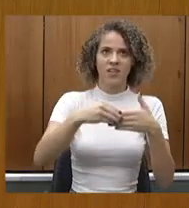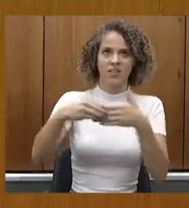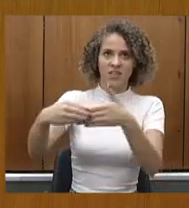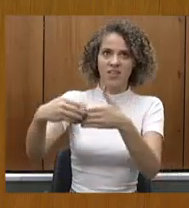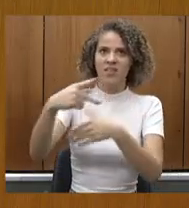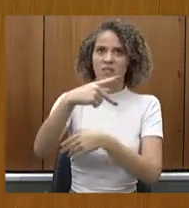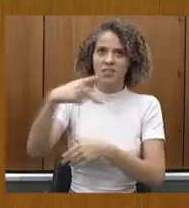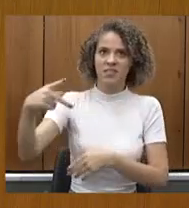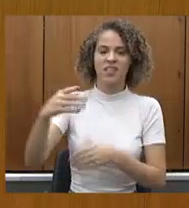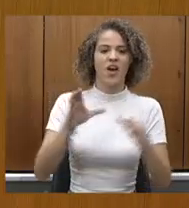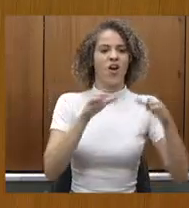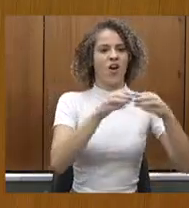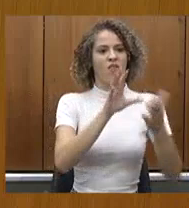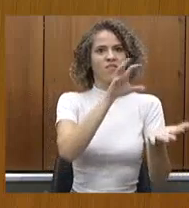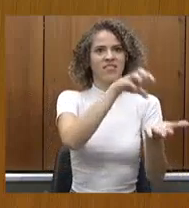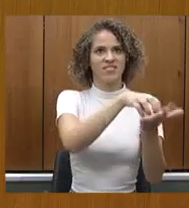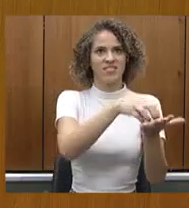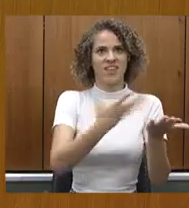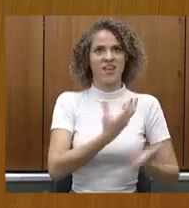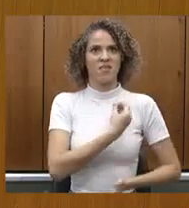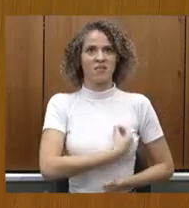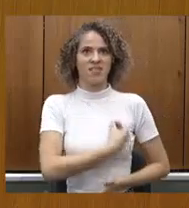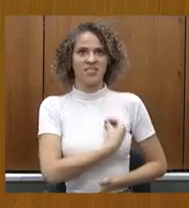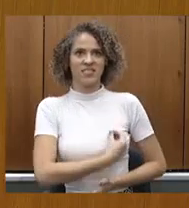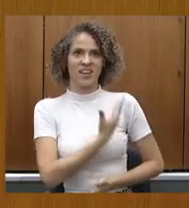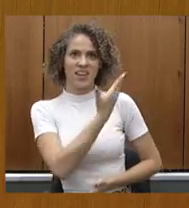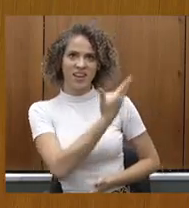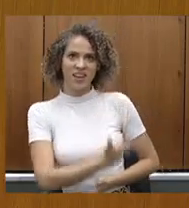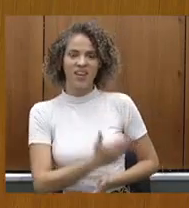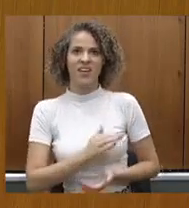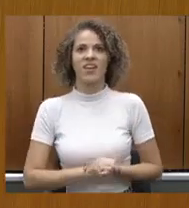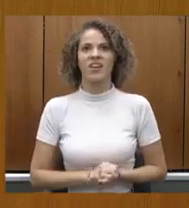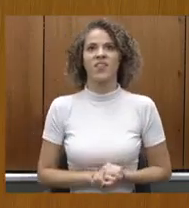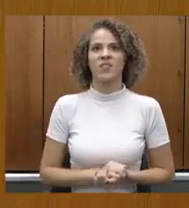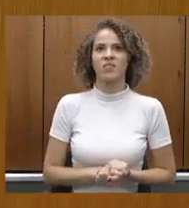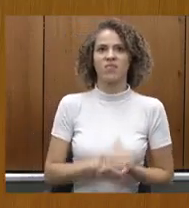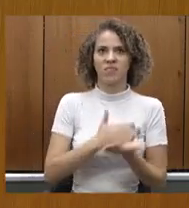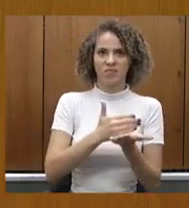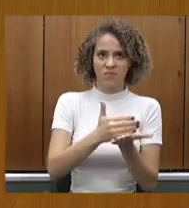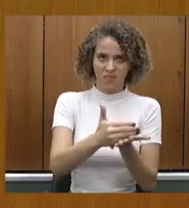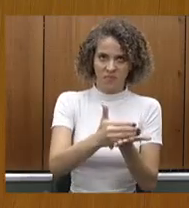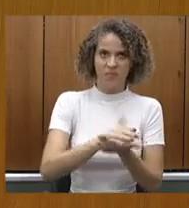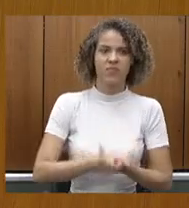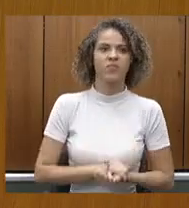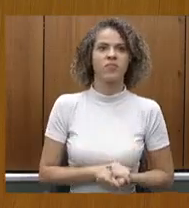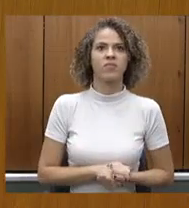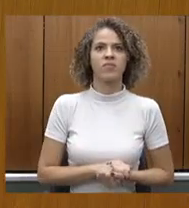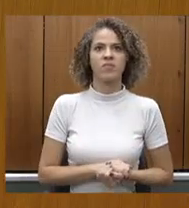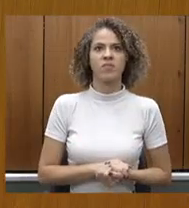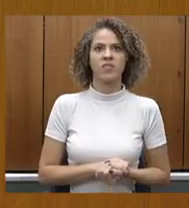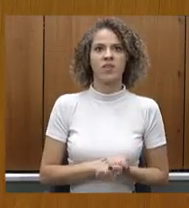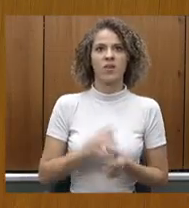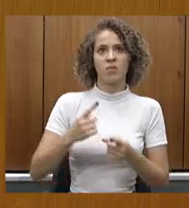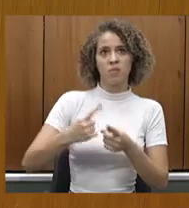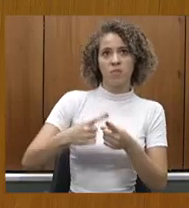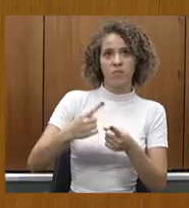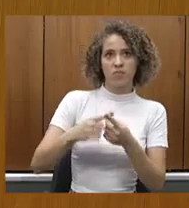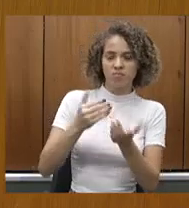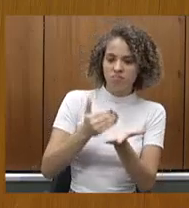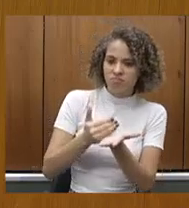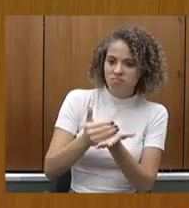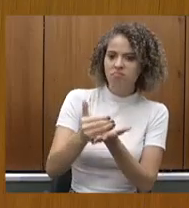comissão hoje e meu presidente no partido de cidadania, o partido que foi a